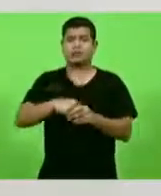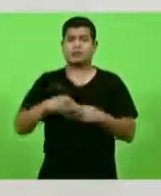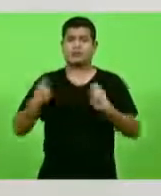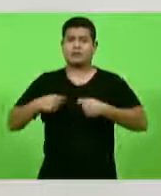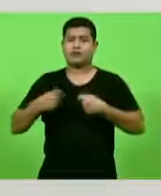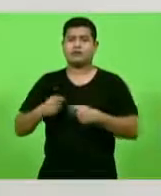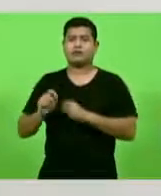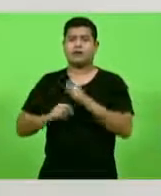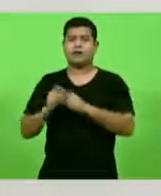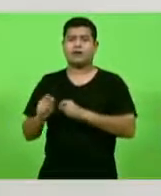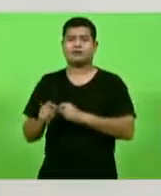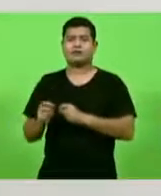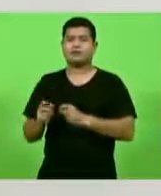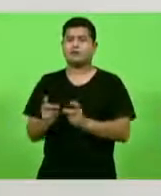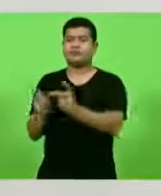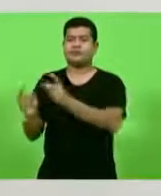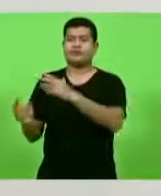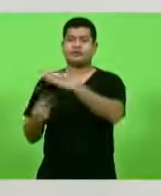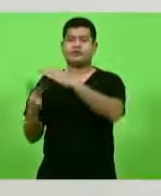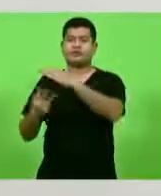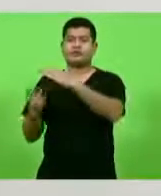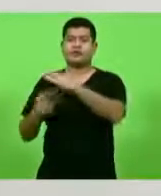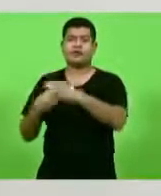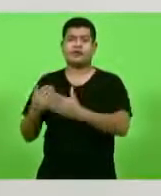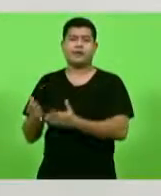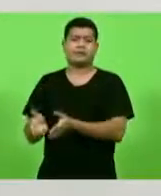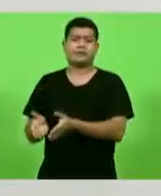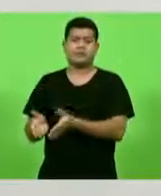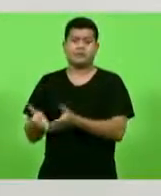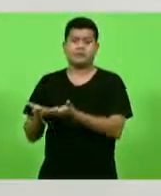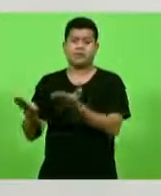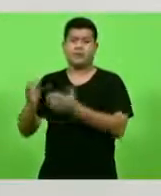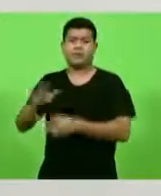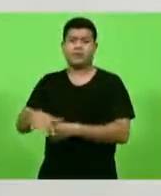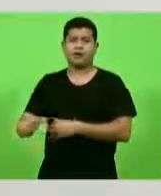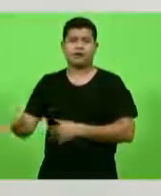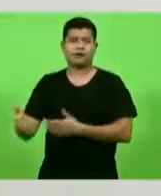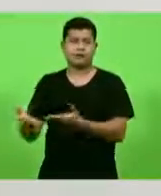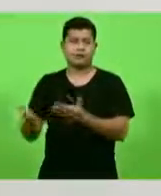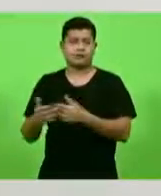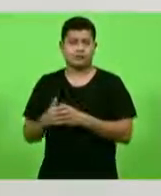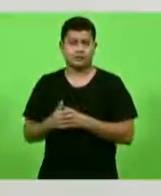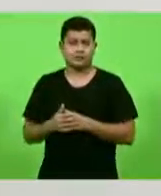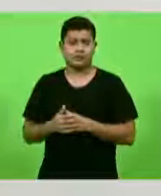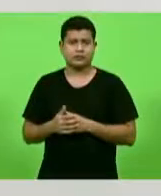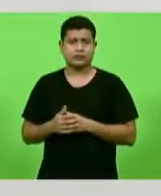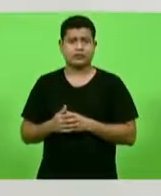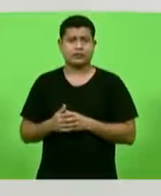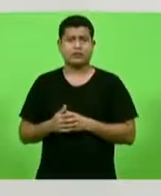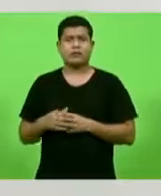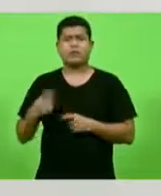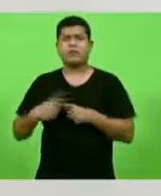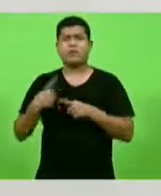Quero saber quem é que facilita isso. Por que que esse governo tentou e não conseguiu?